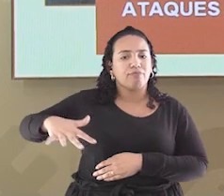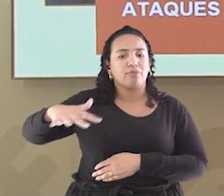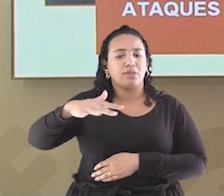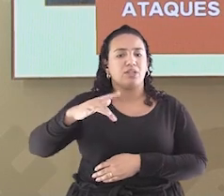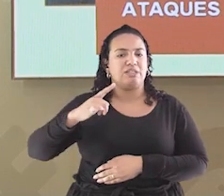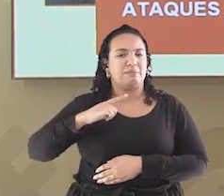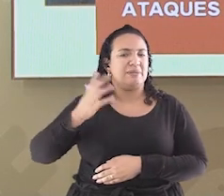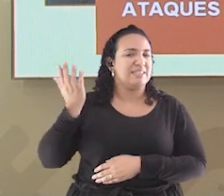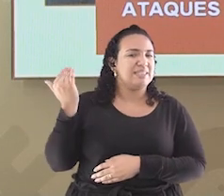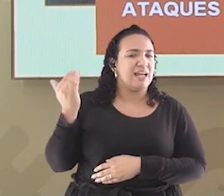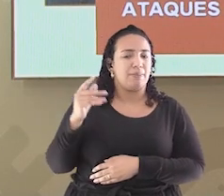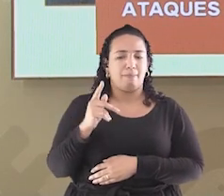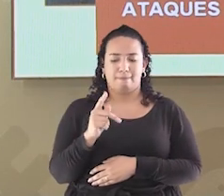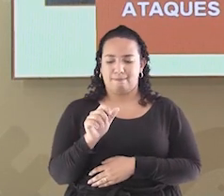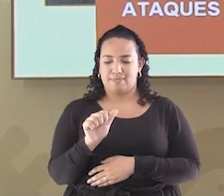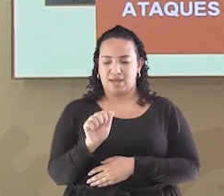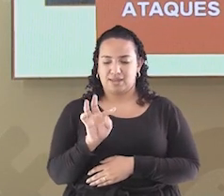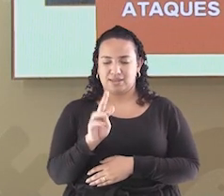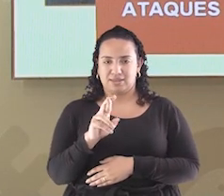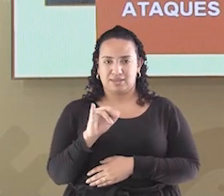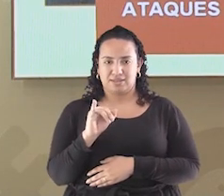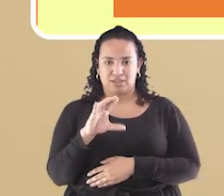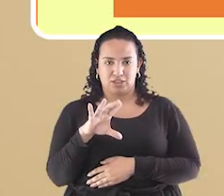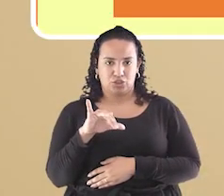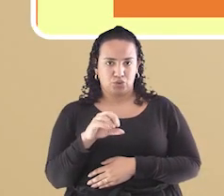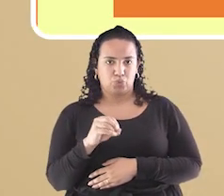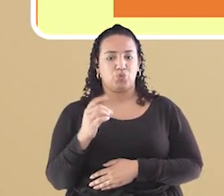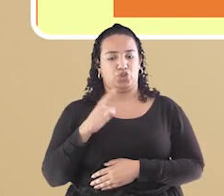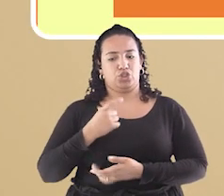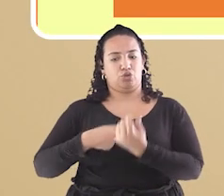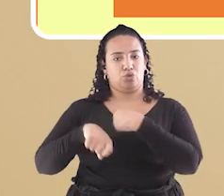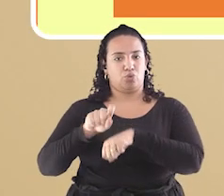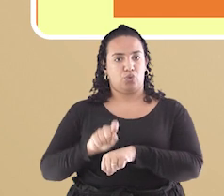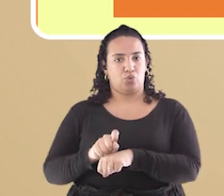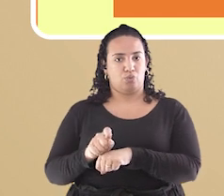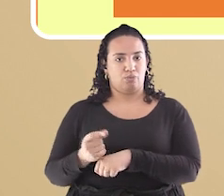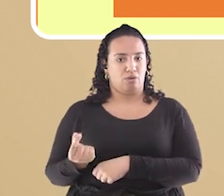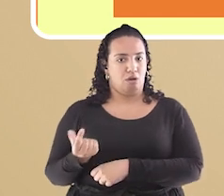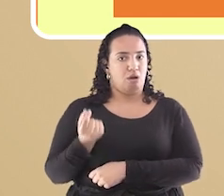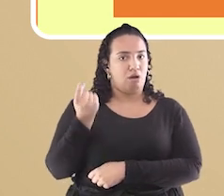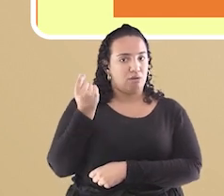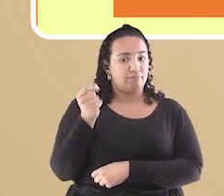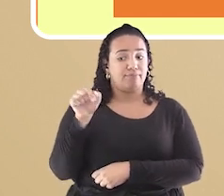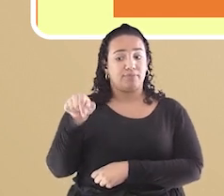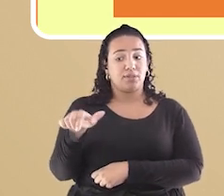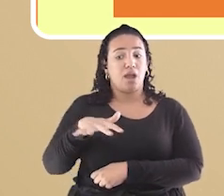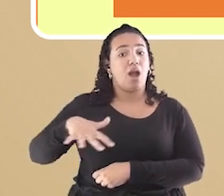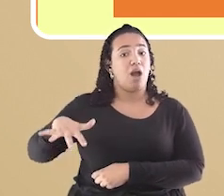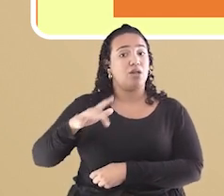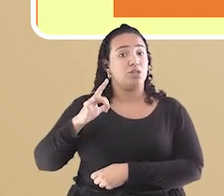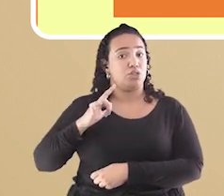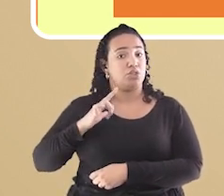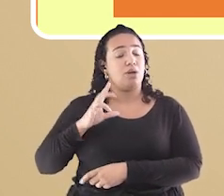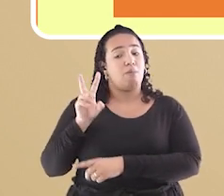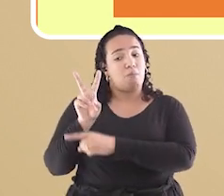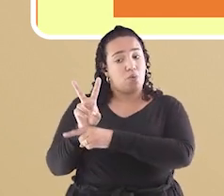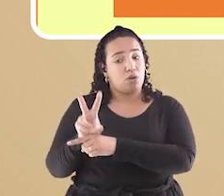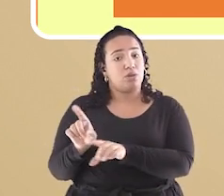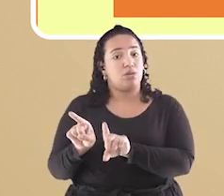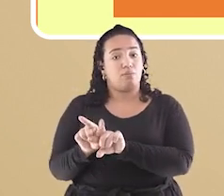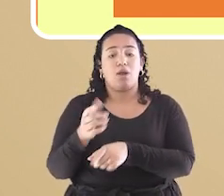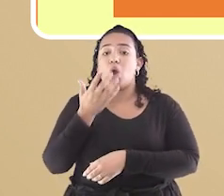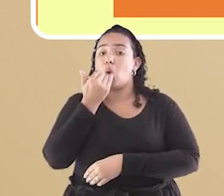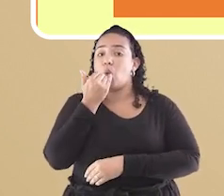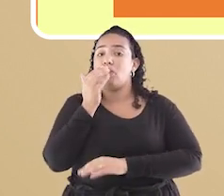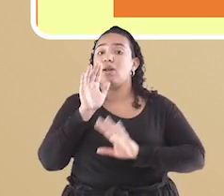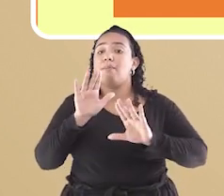patrícios, pessoas que tinham recursos econômicos. Lá, eles tinham proteção e comida, mas eram obrigados a pagar